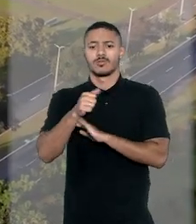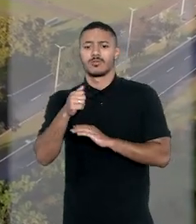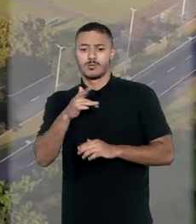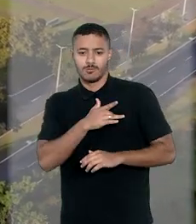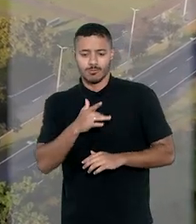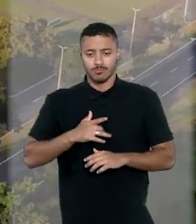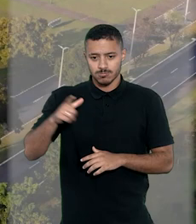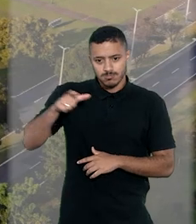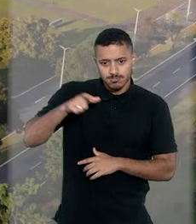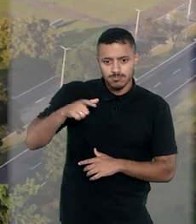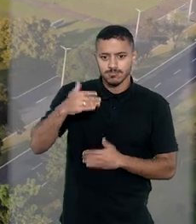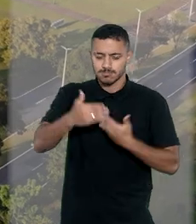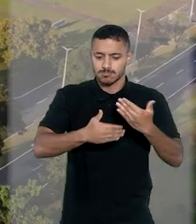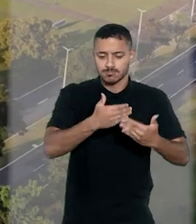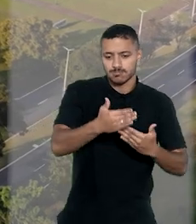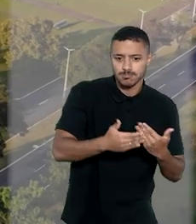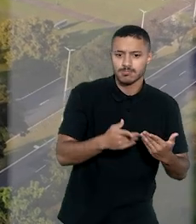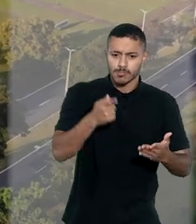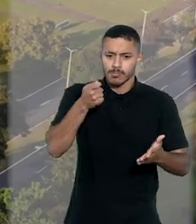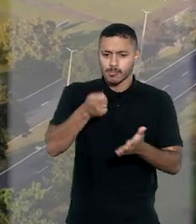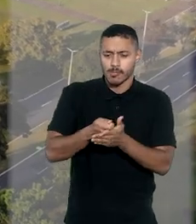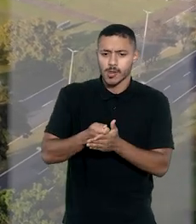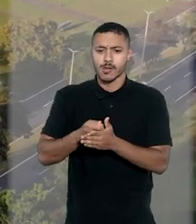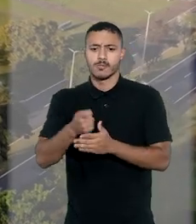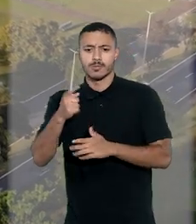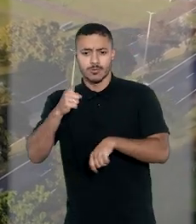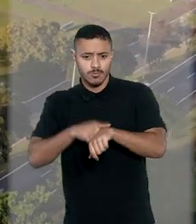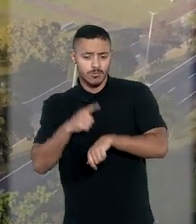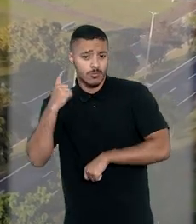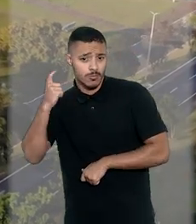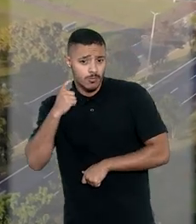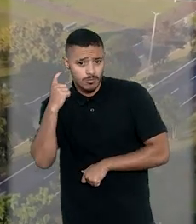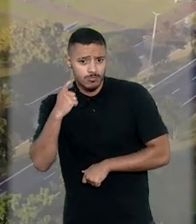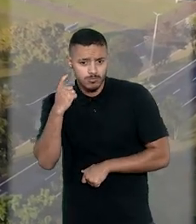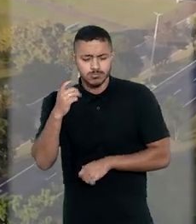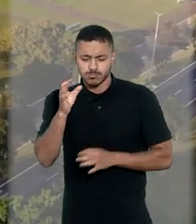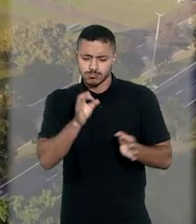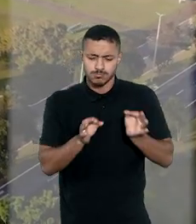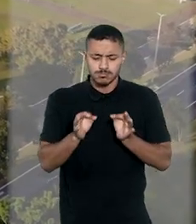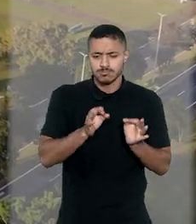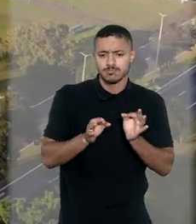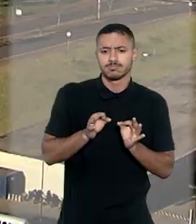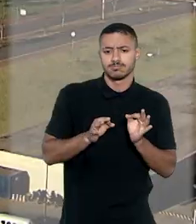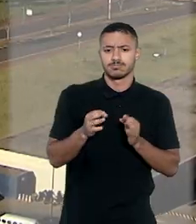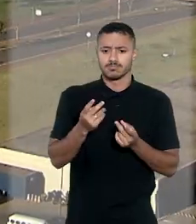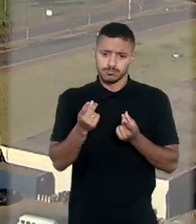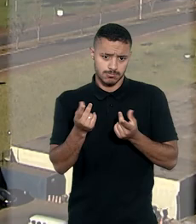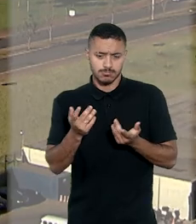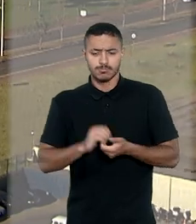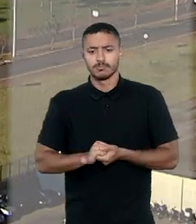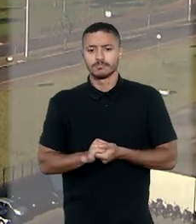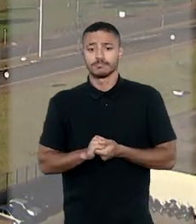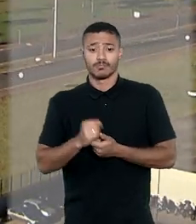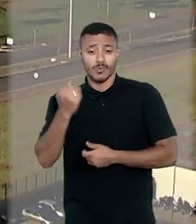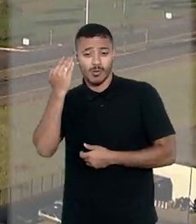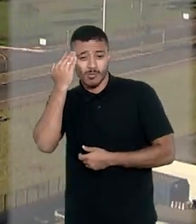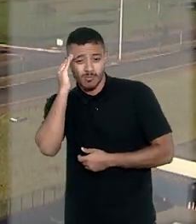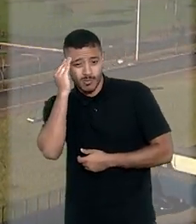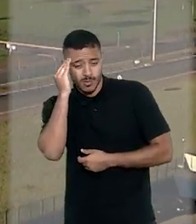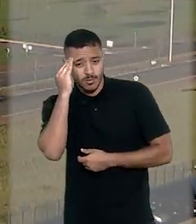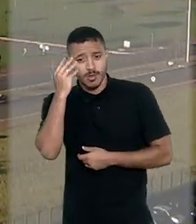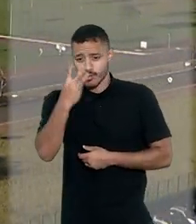de plano de saúde para custear tratamento continuado impõe pagamento de honorários de sucumbência que deve ser calculado pelo valor da causa.